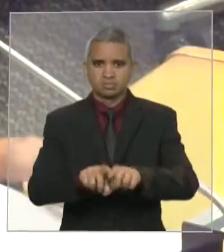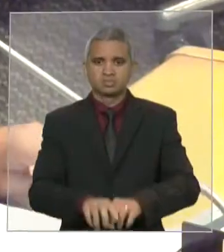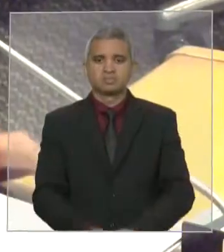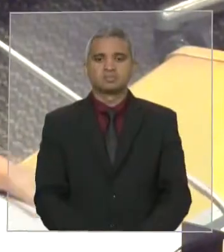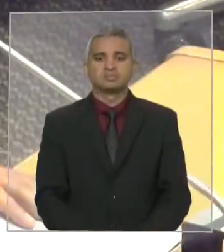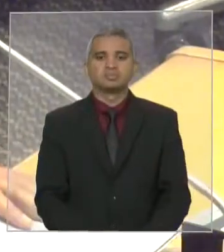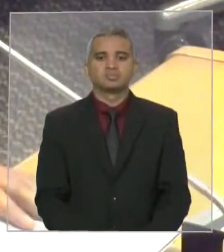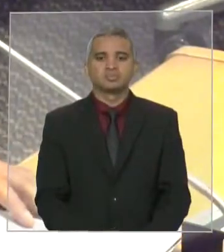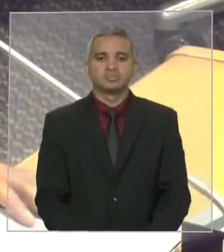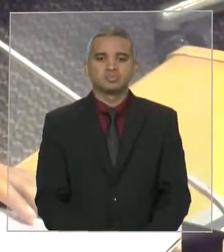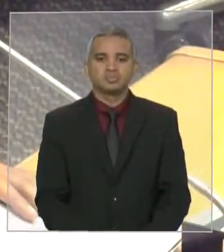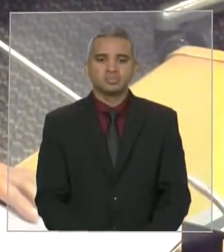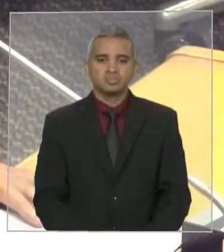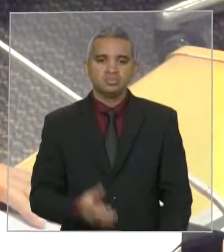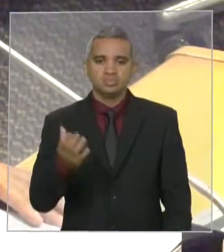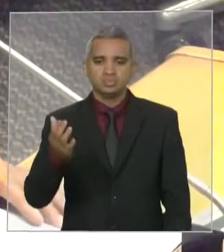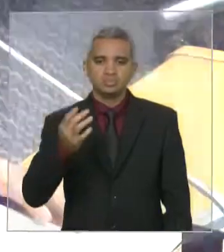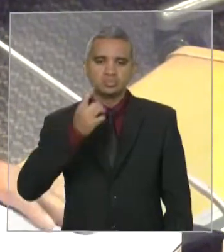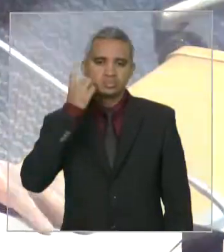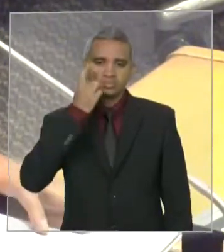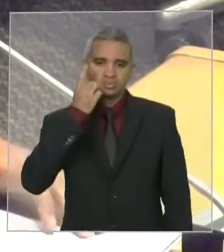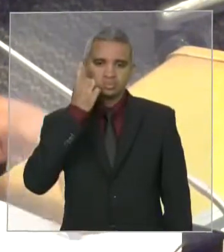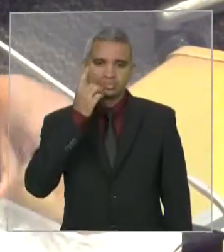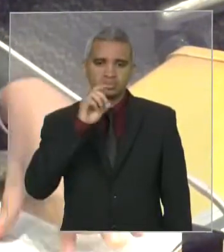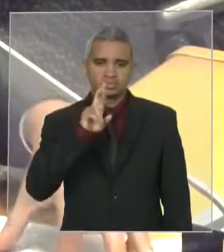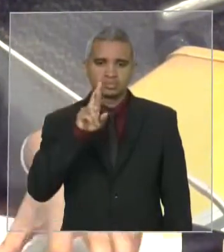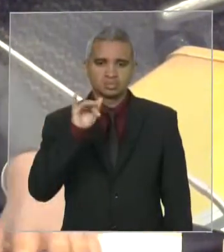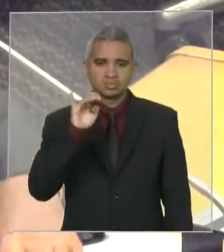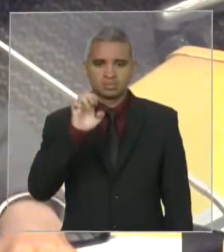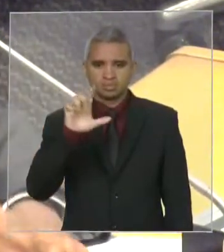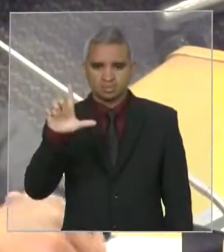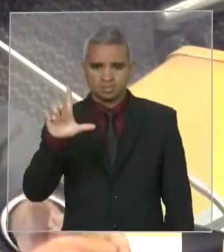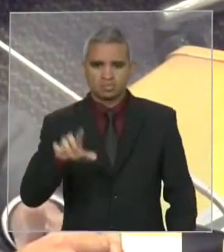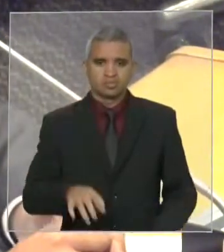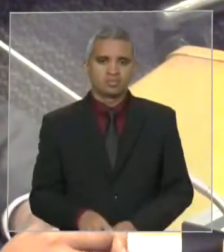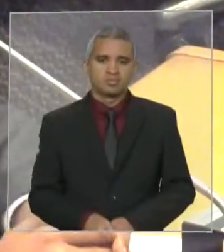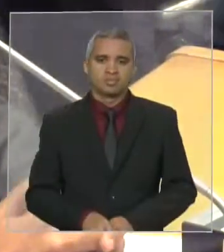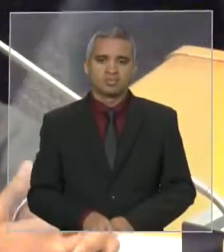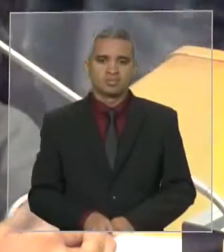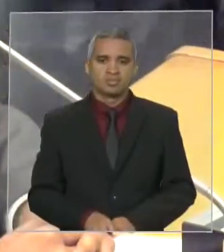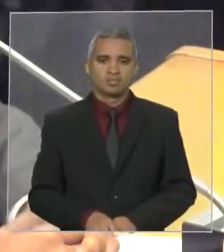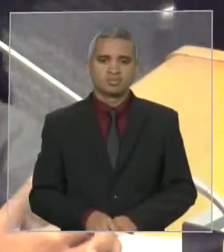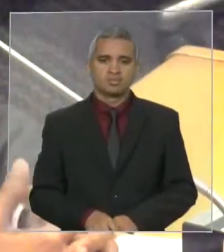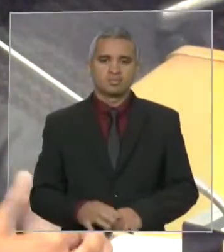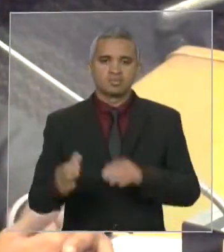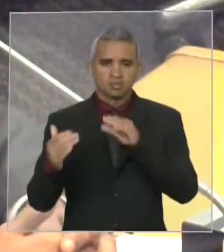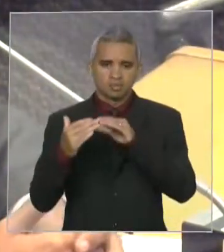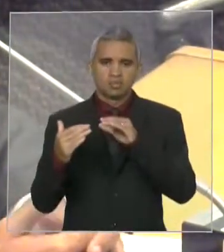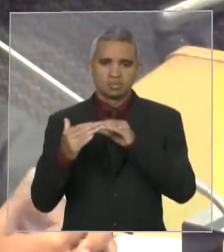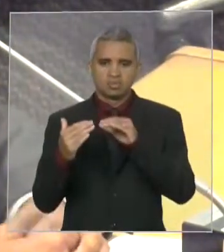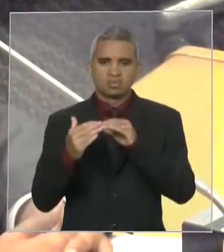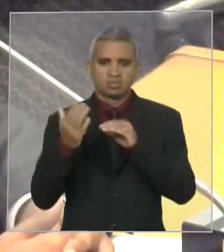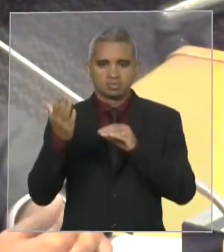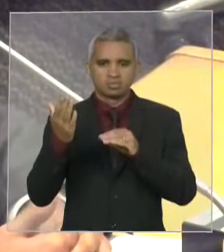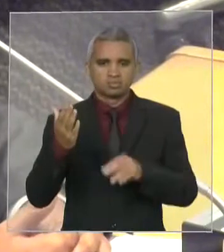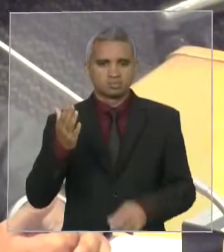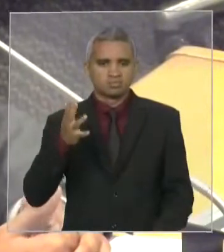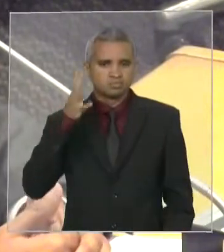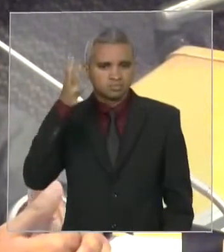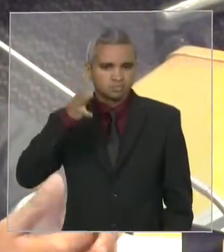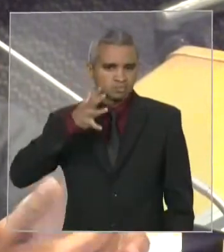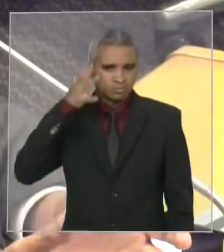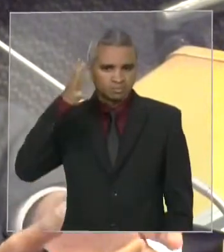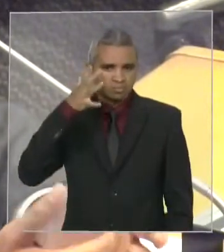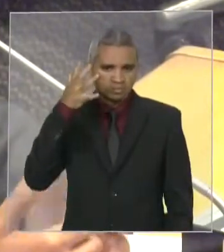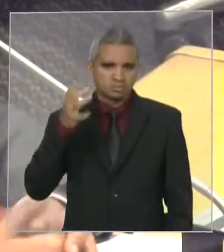porque, de fato, V. Exª destaca um tema de alta relevância, sobretudo em relação ao município de Timon. E